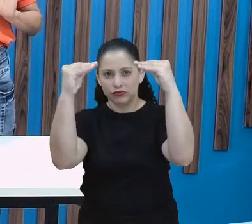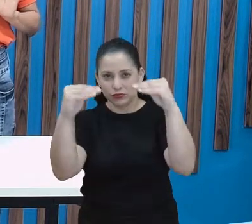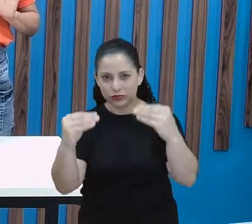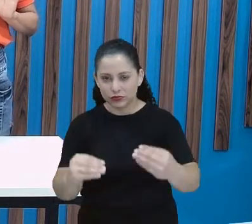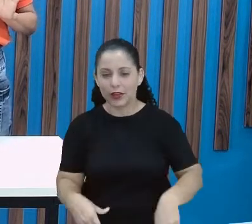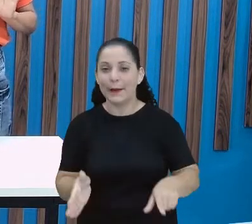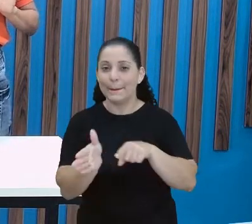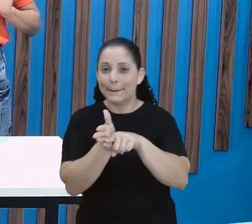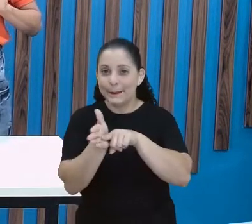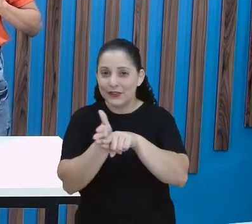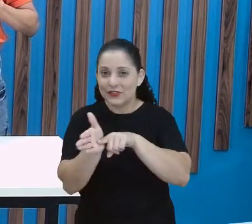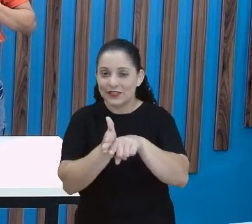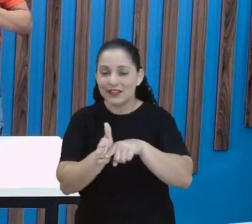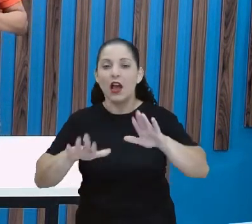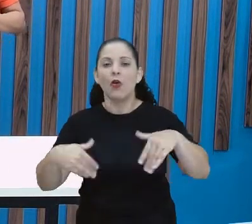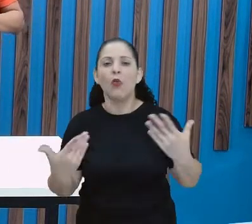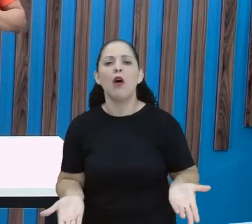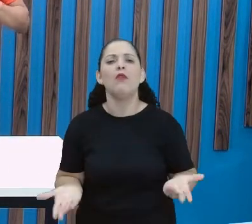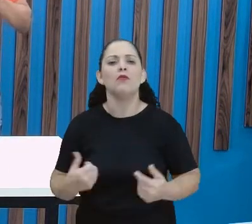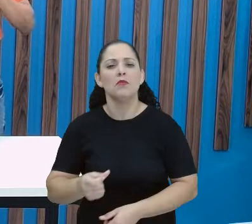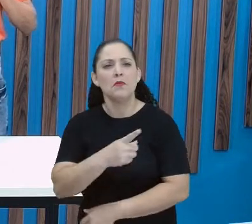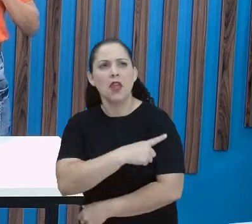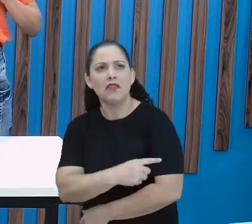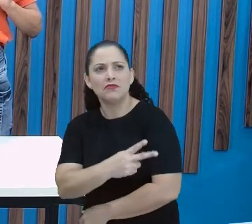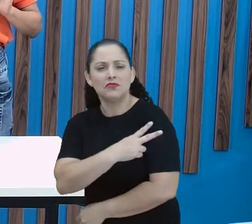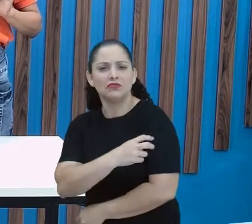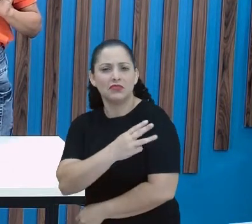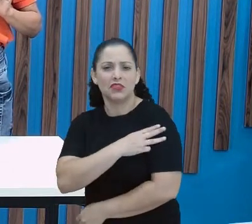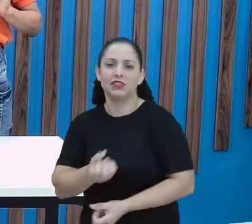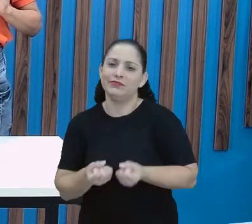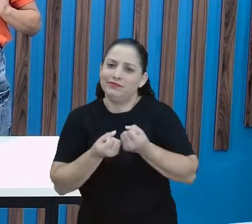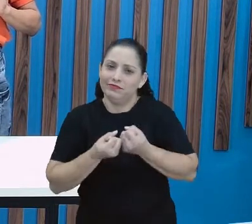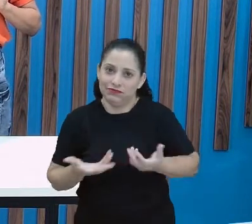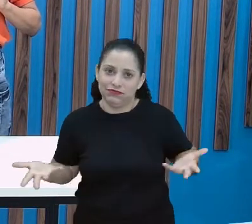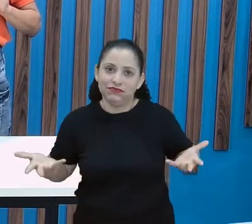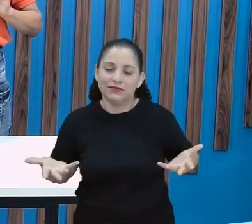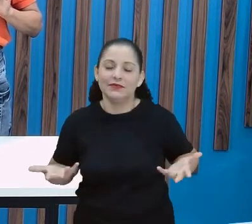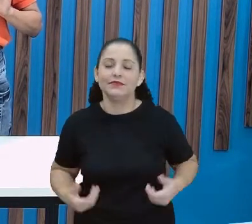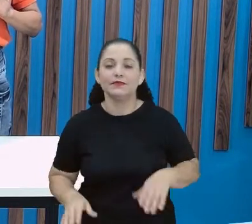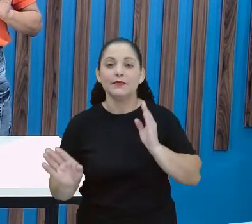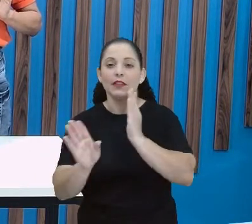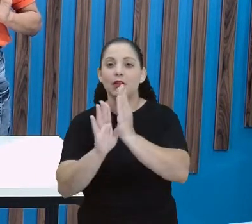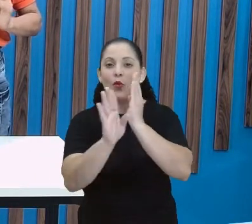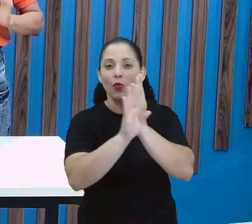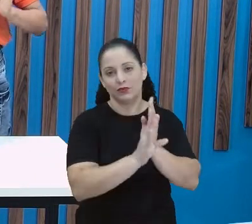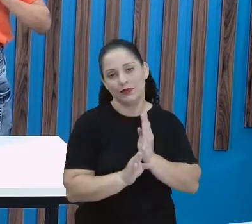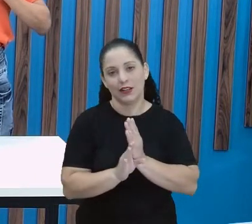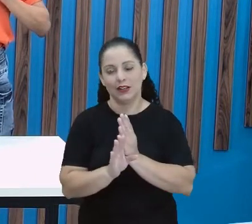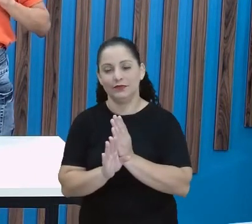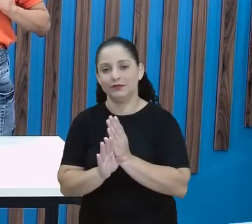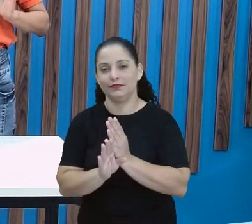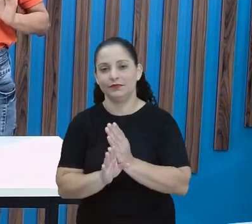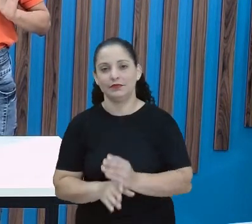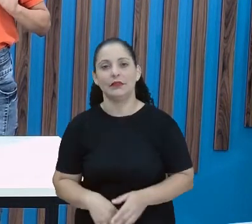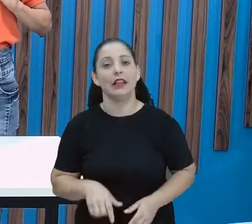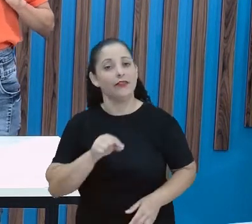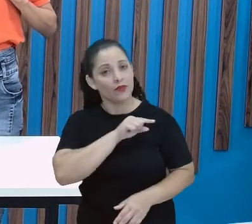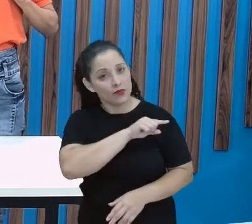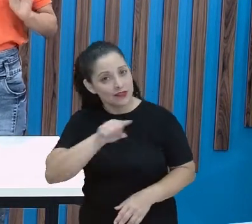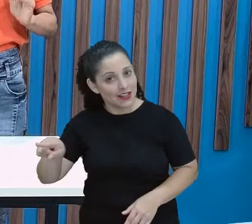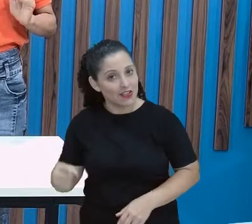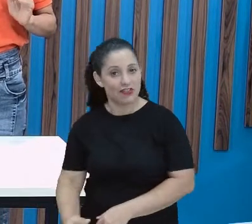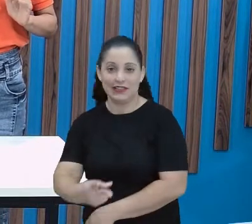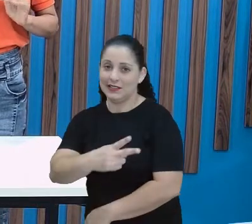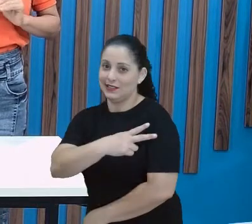procurar sua turma. muito importante localizar essa aula pela turma, tá? Sua turma é